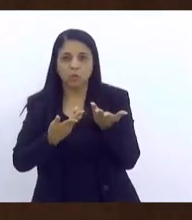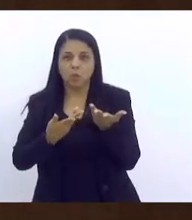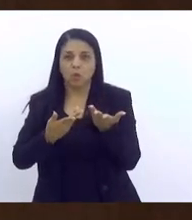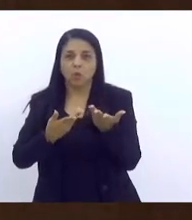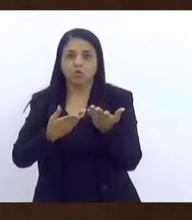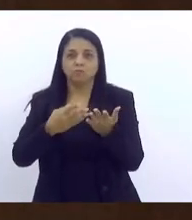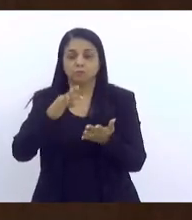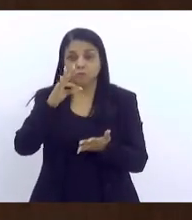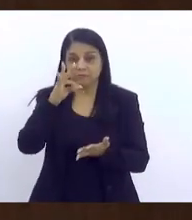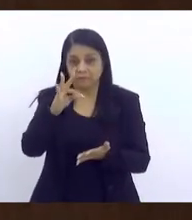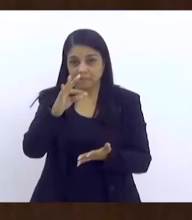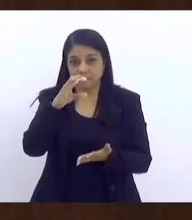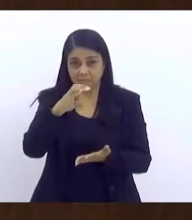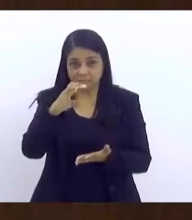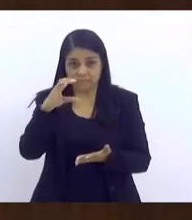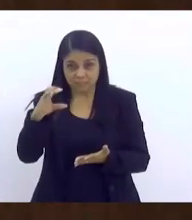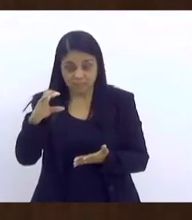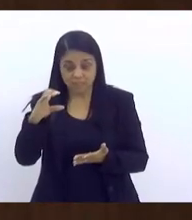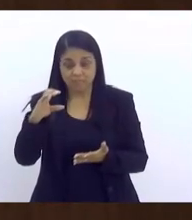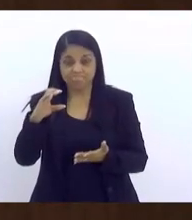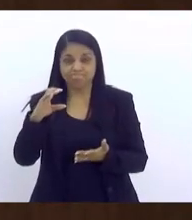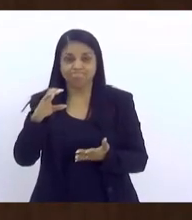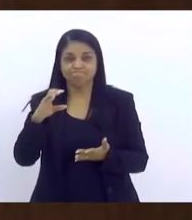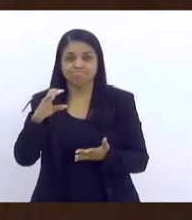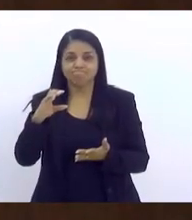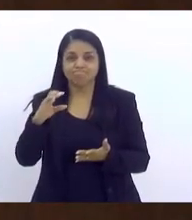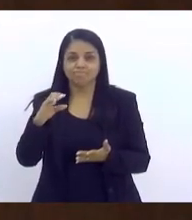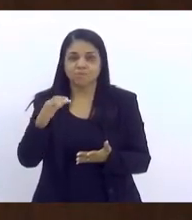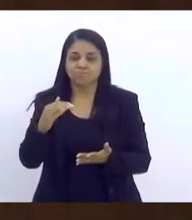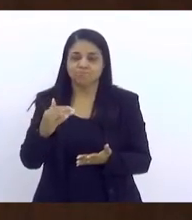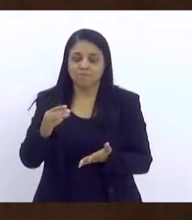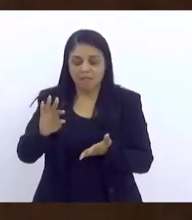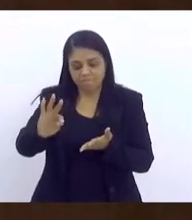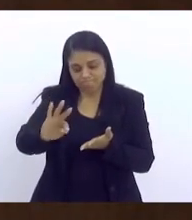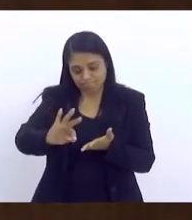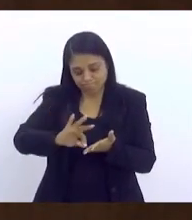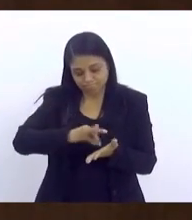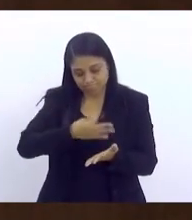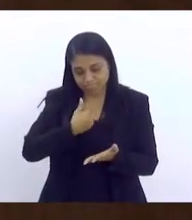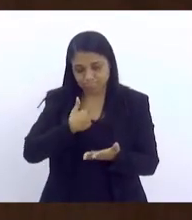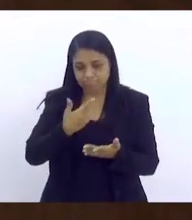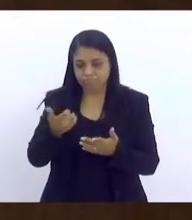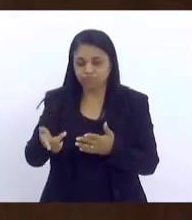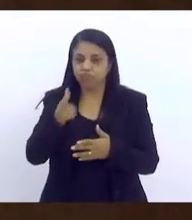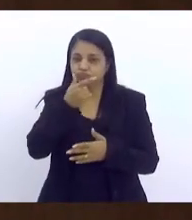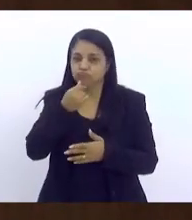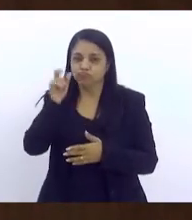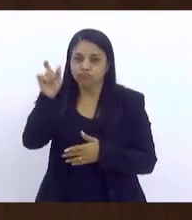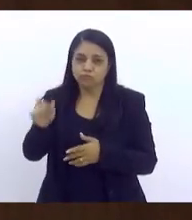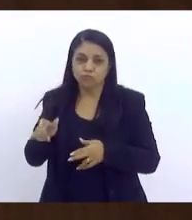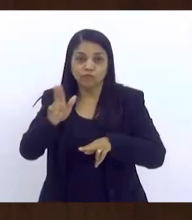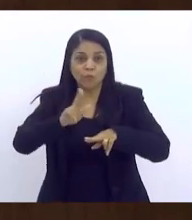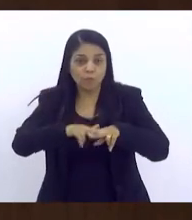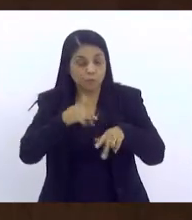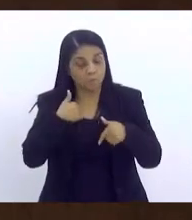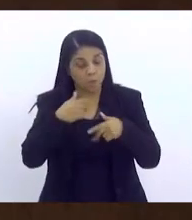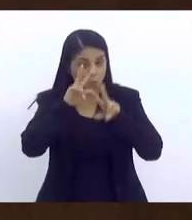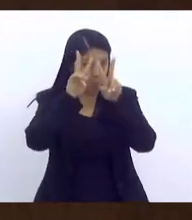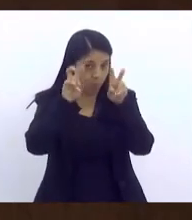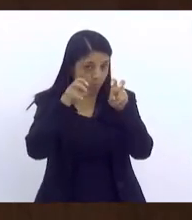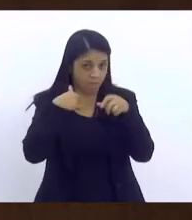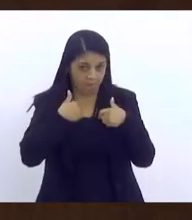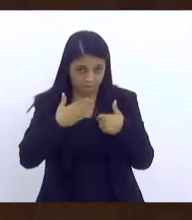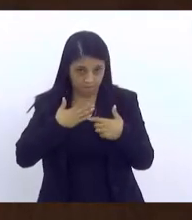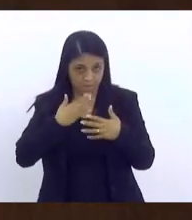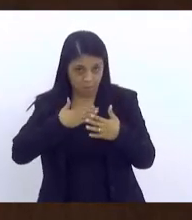TCC, e no final eu só pude assinar ali que ele foi preso. Estava fazendo um trabalho com as mães, na verdade, mães